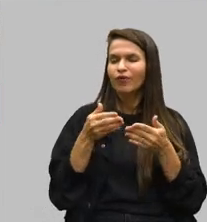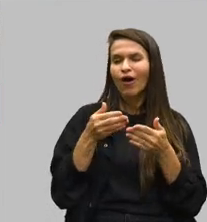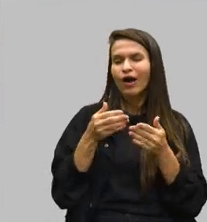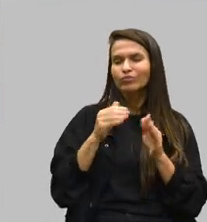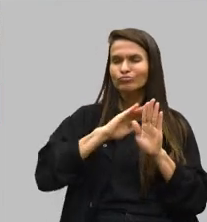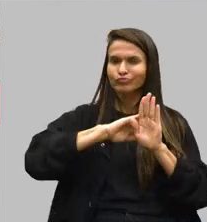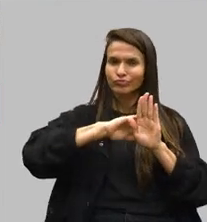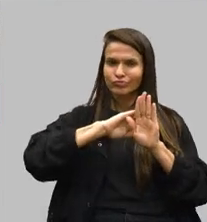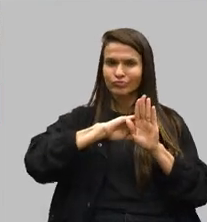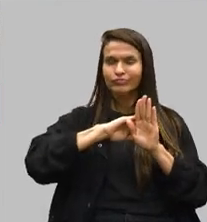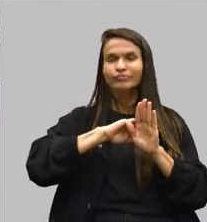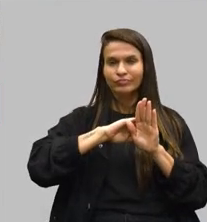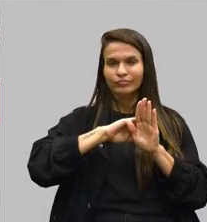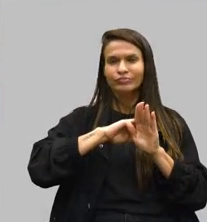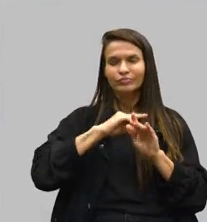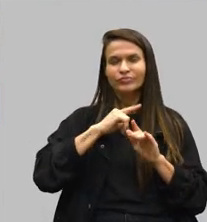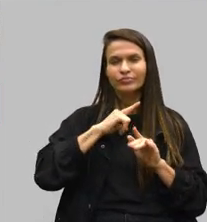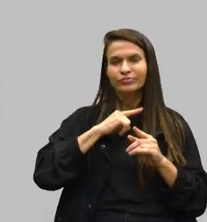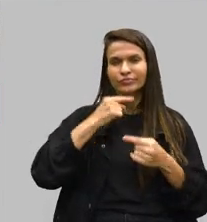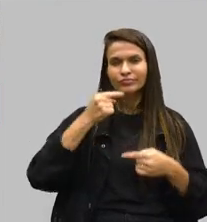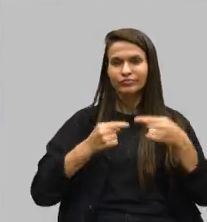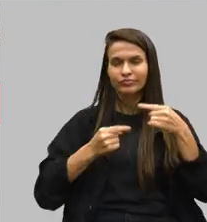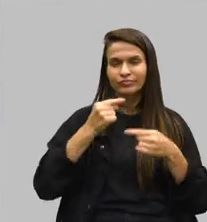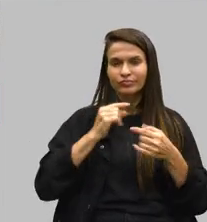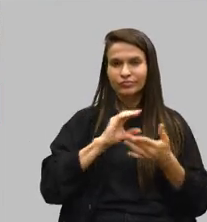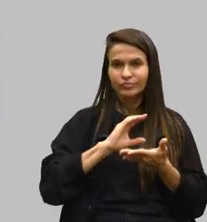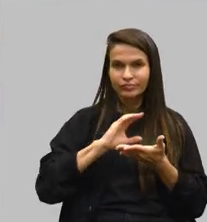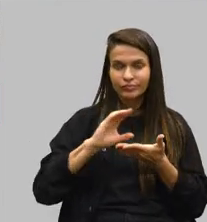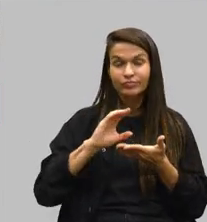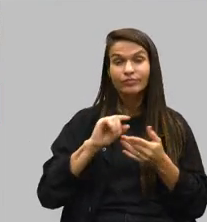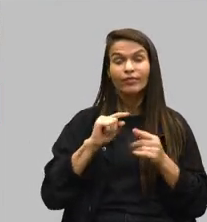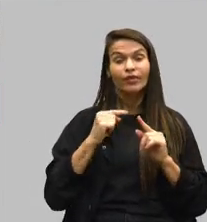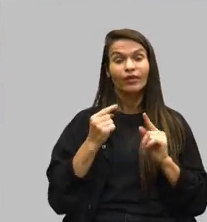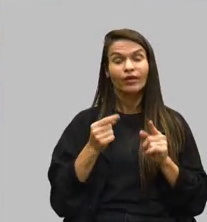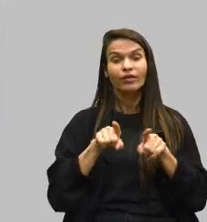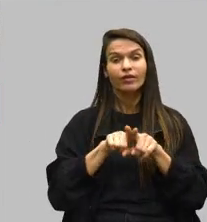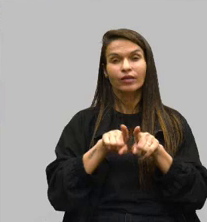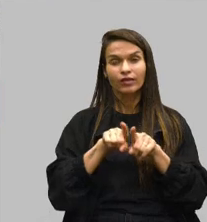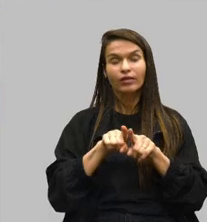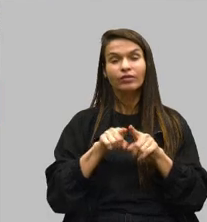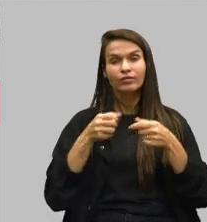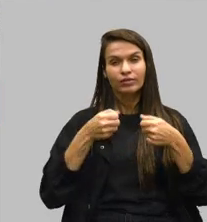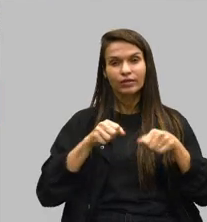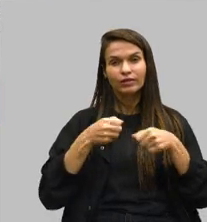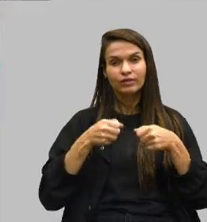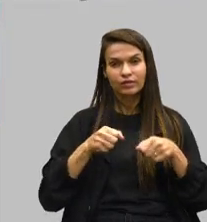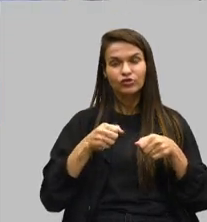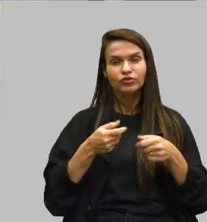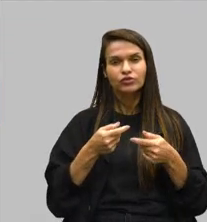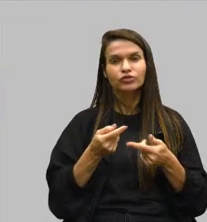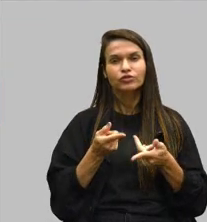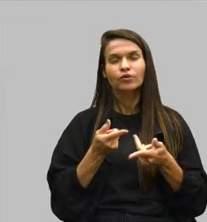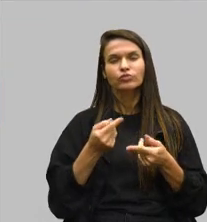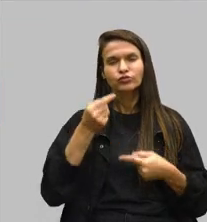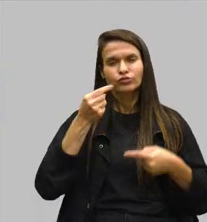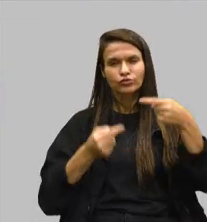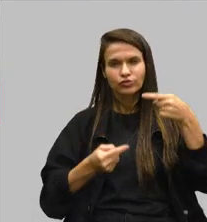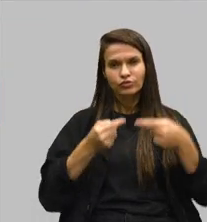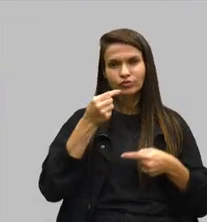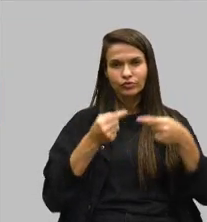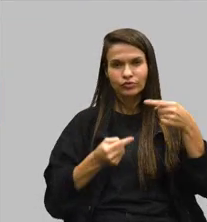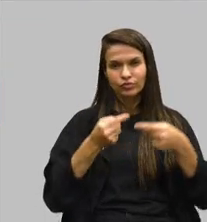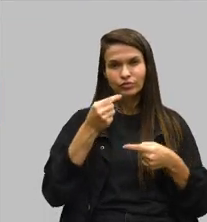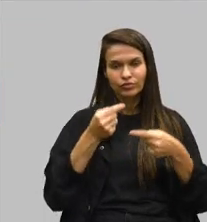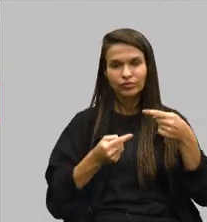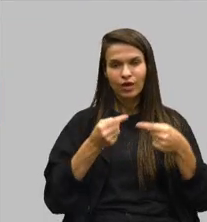obviamente, isso passa pela discussão orçamentária e aí entra também a necessidade de trazermos e de imputarmos isso à